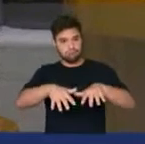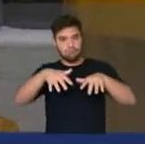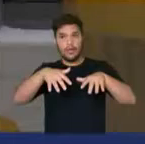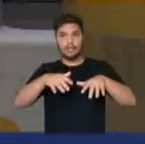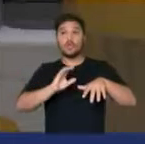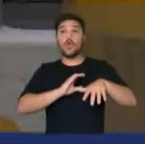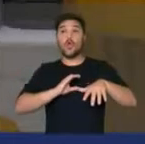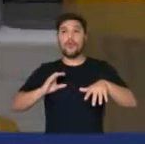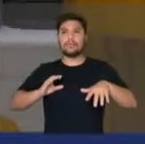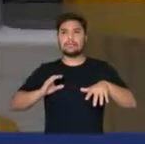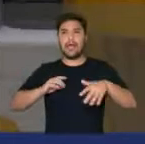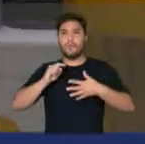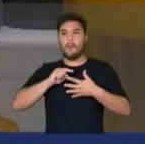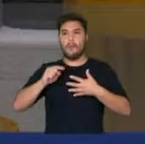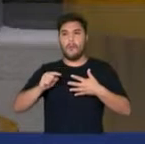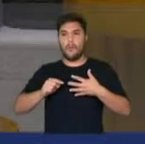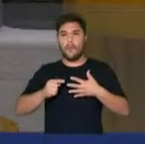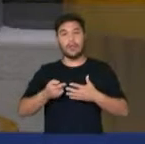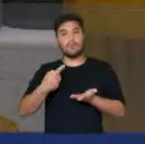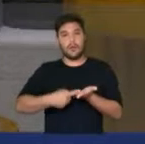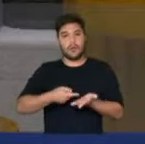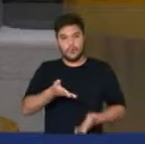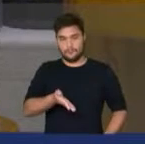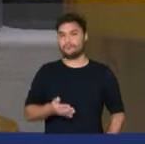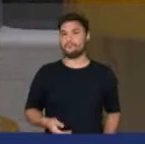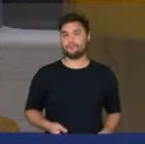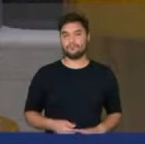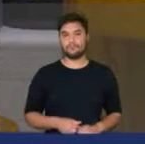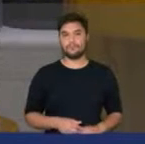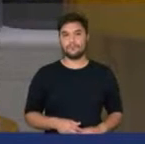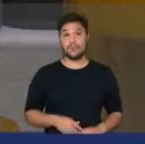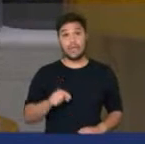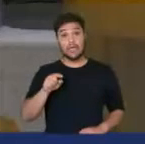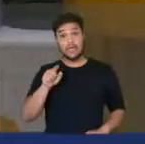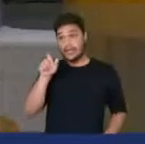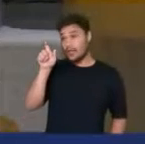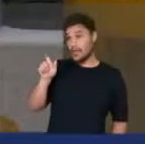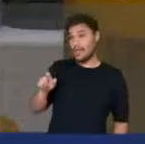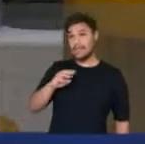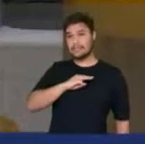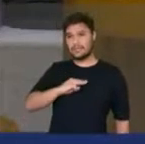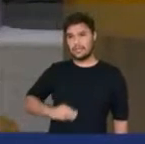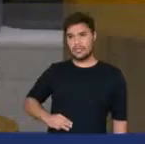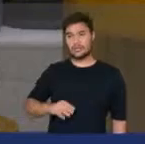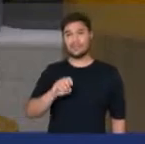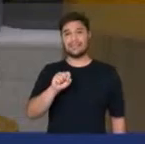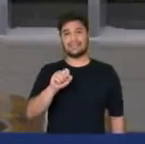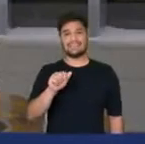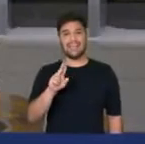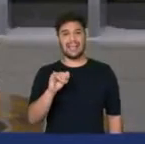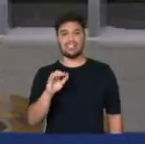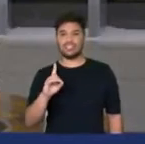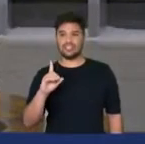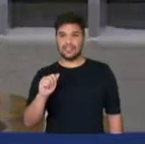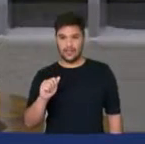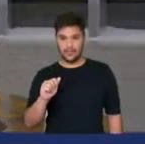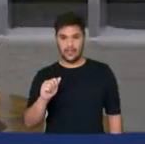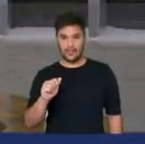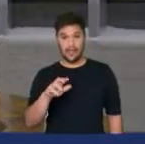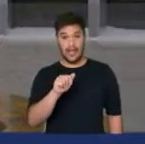comissões aqui na Câmara dos Deputados. E esse ministro Sachida, Adolfo